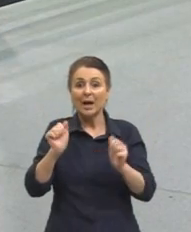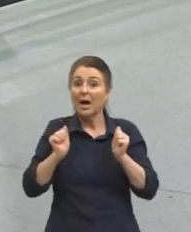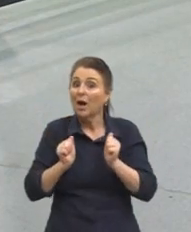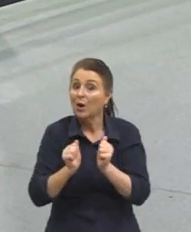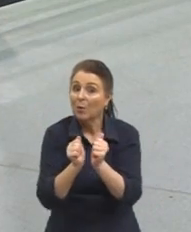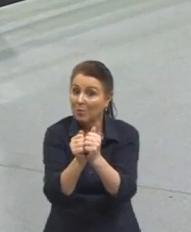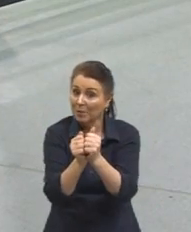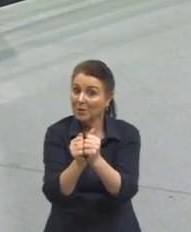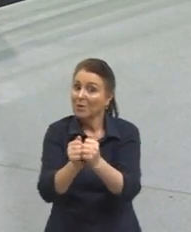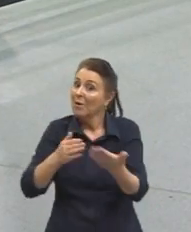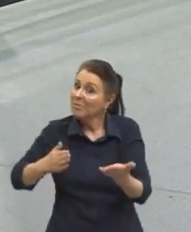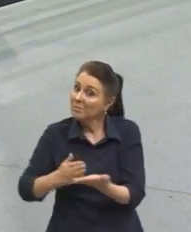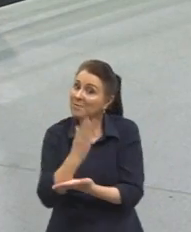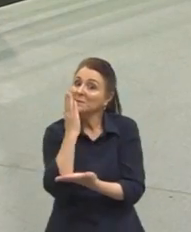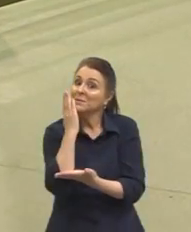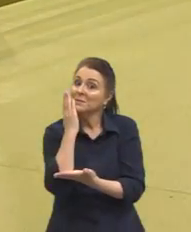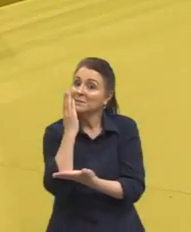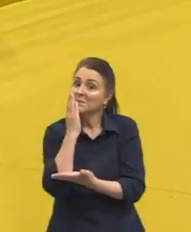Acompanhou, passou! Acompanhou!